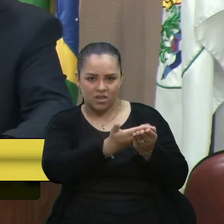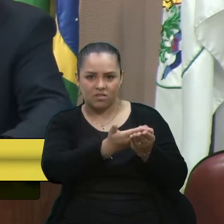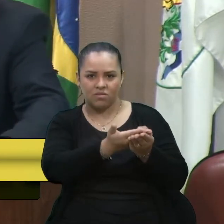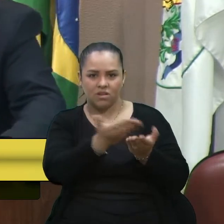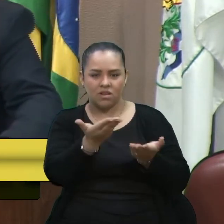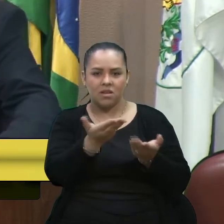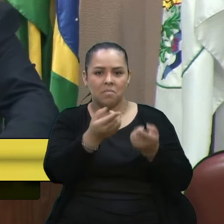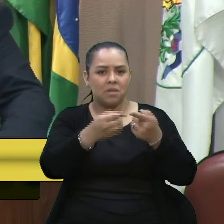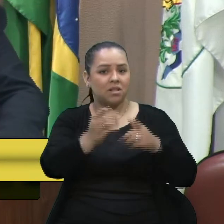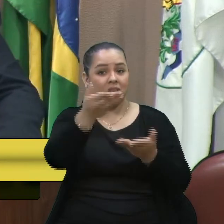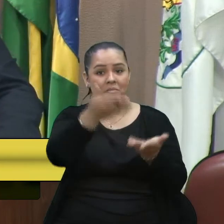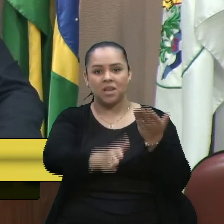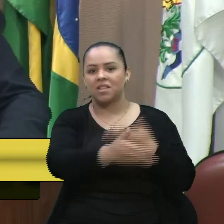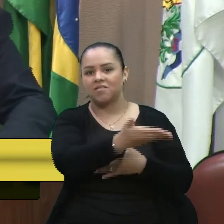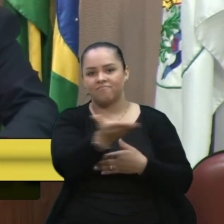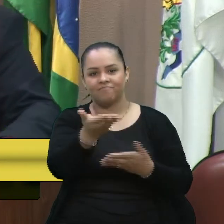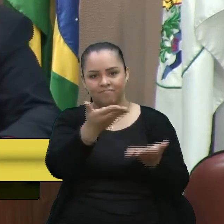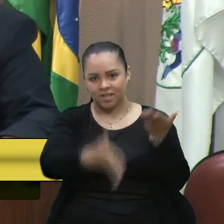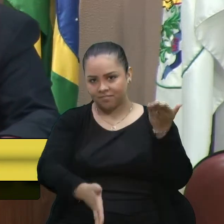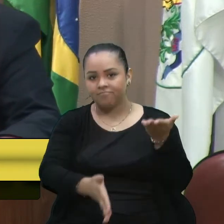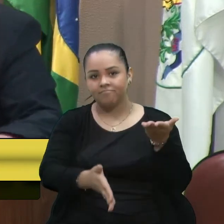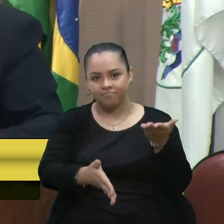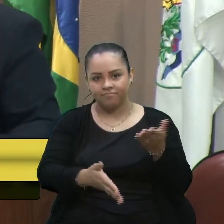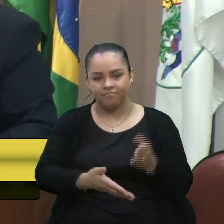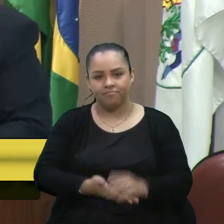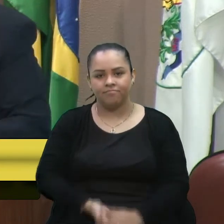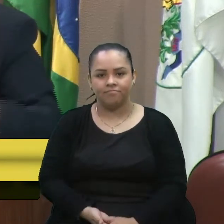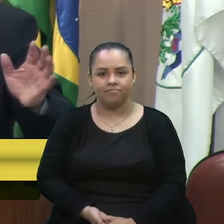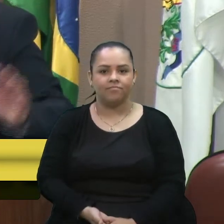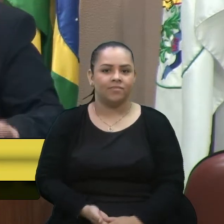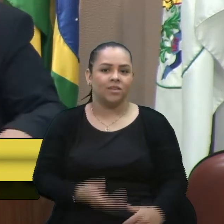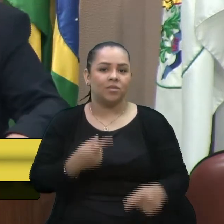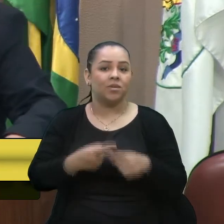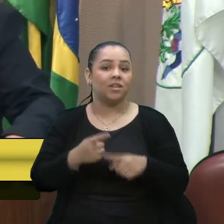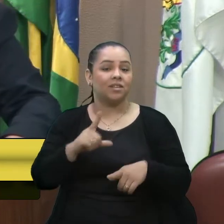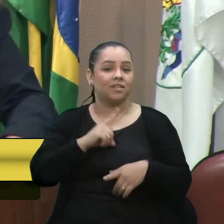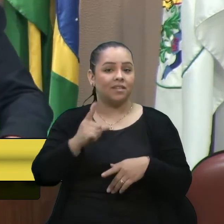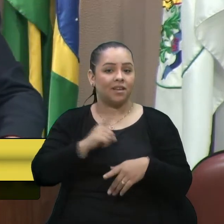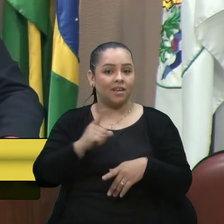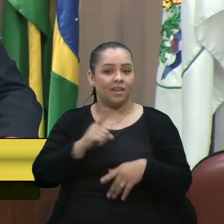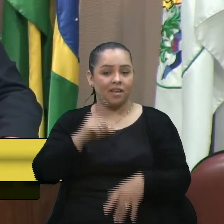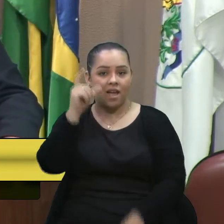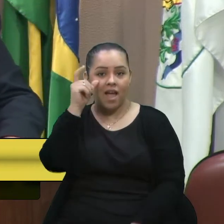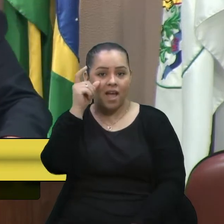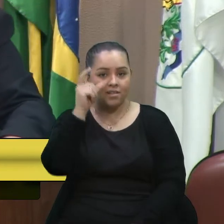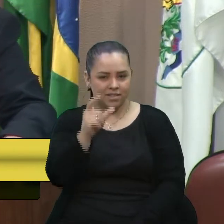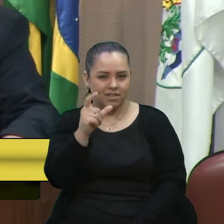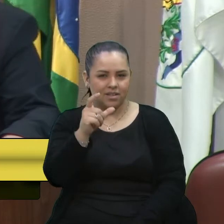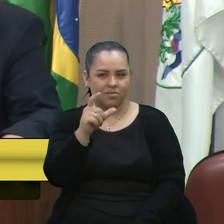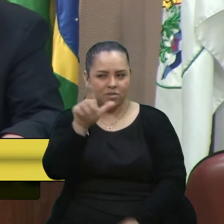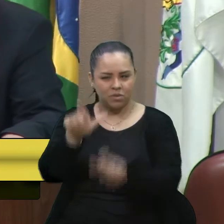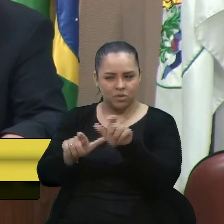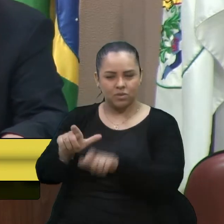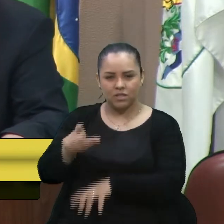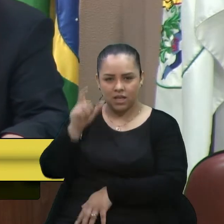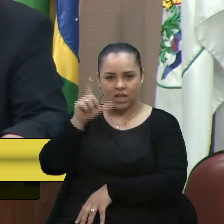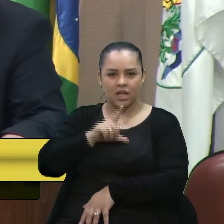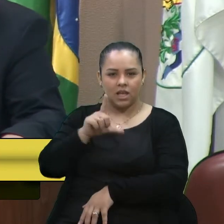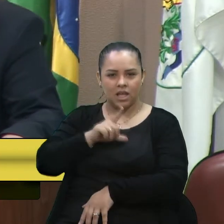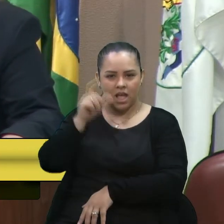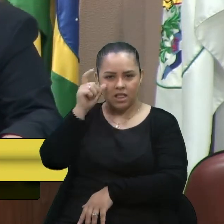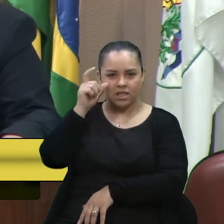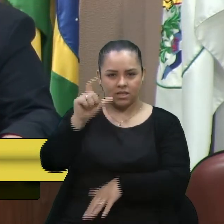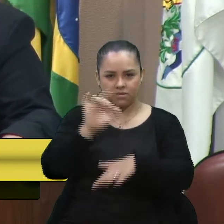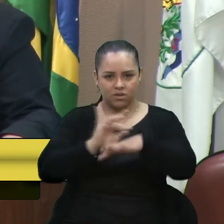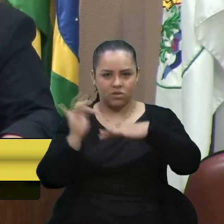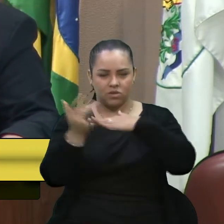derrubada, foi derrubada, quem está muito atento nas redes sociais, vai, talvez,